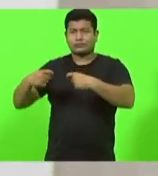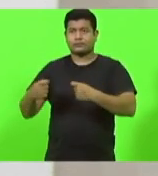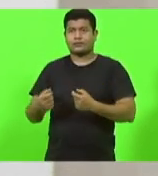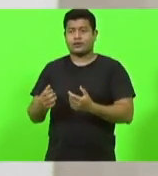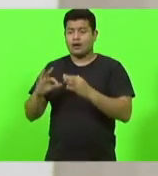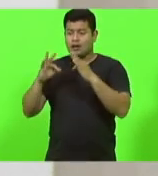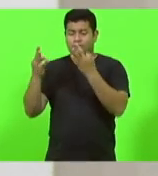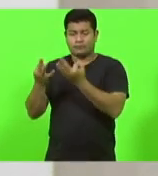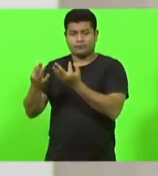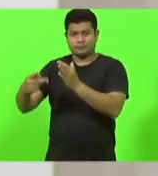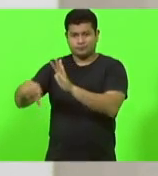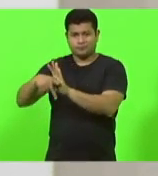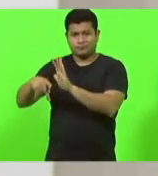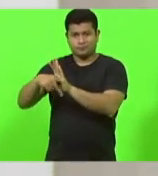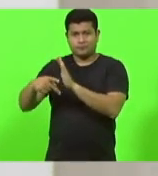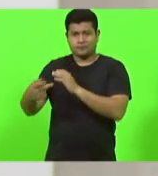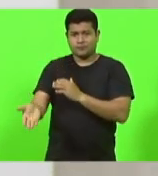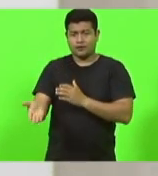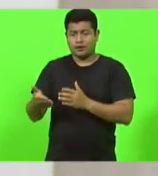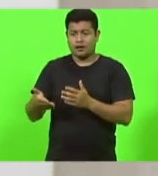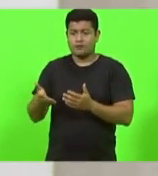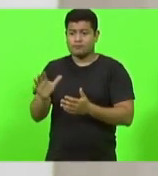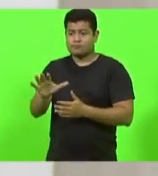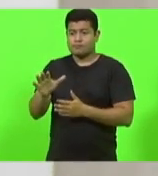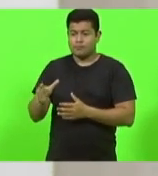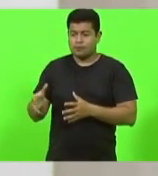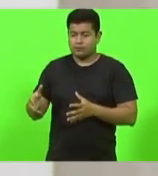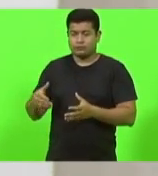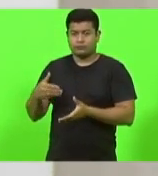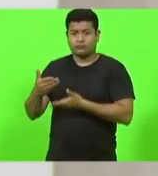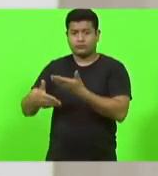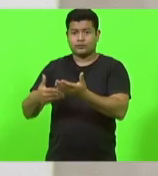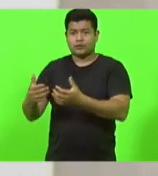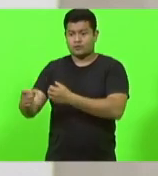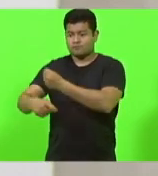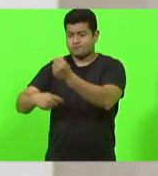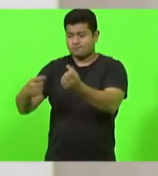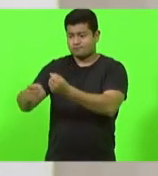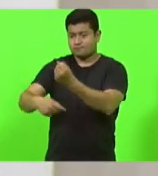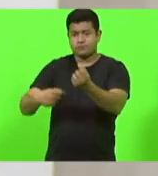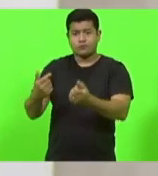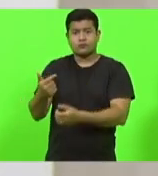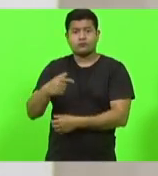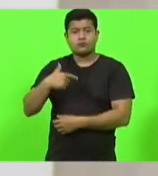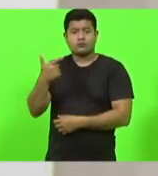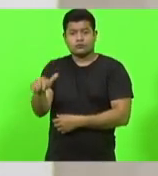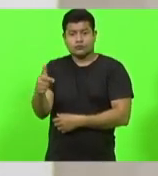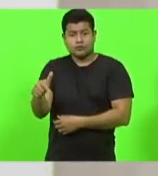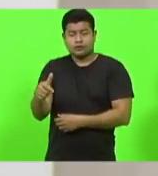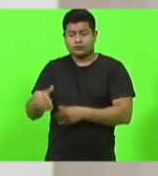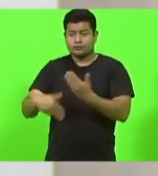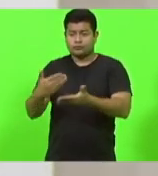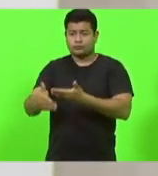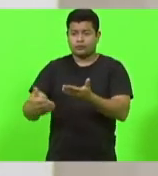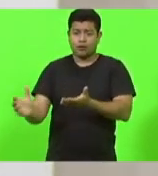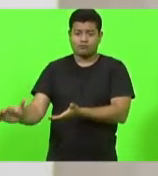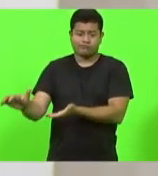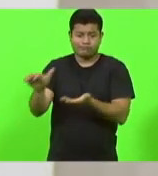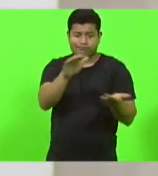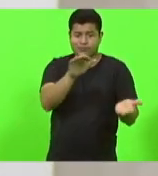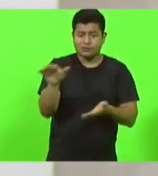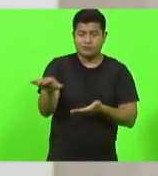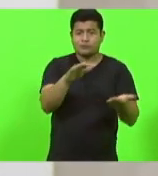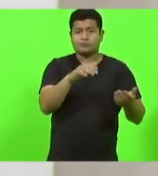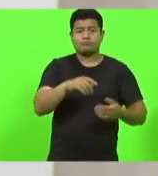não movimentando a economia por falta de